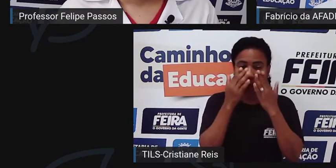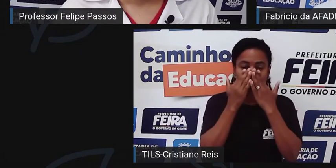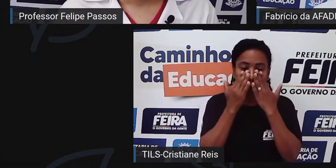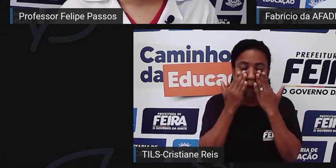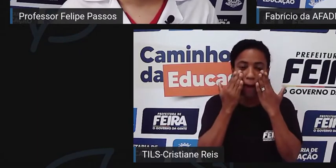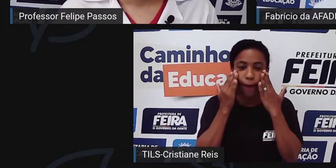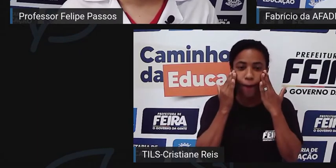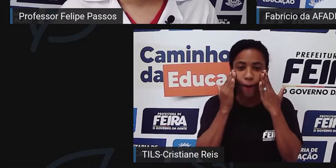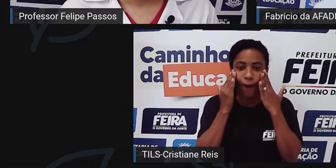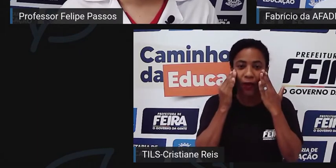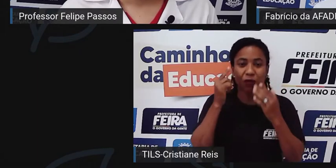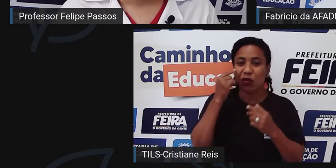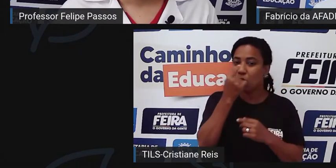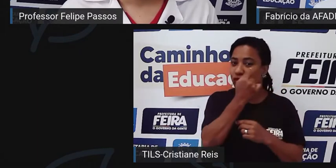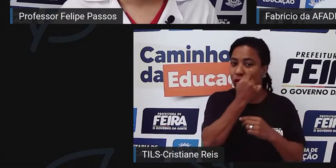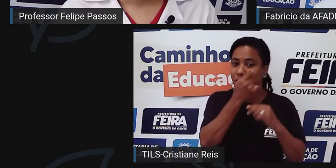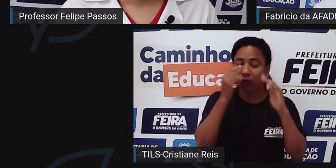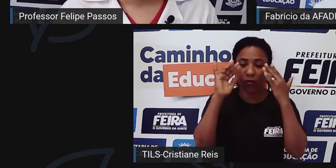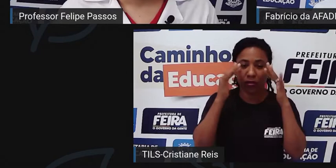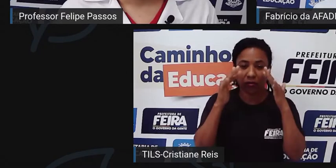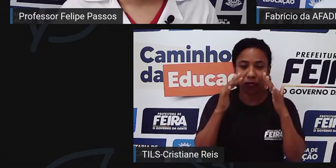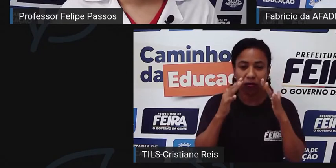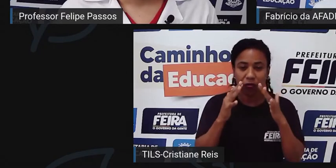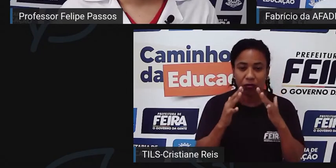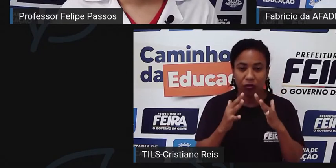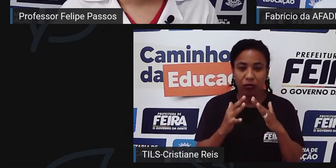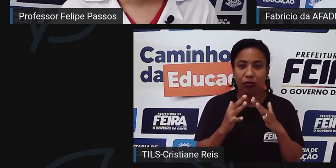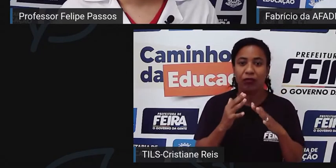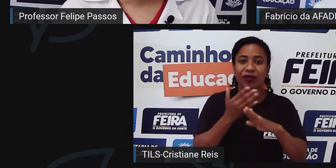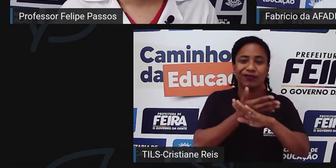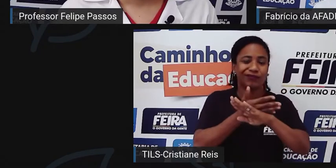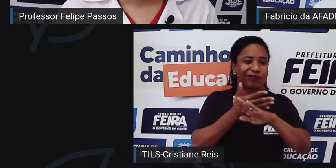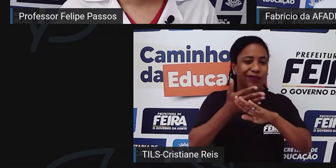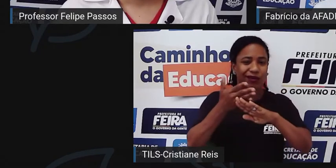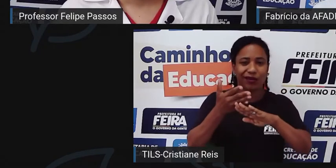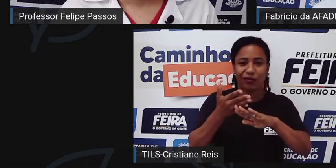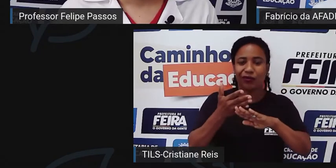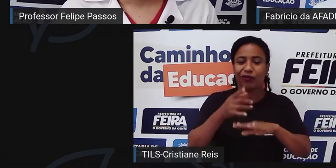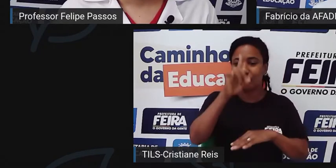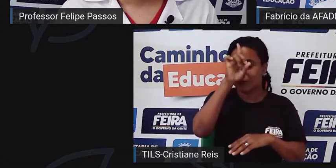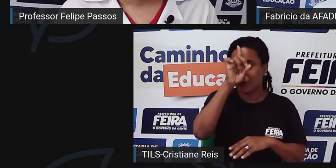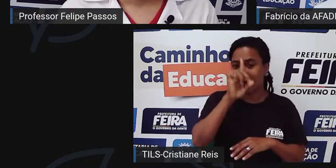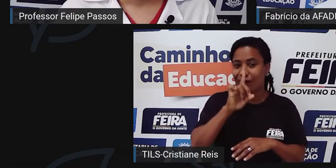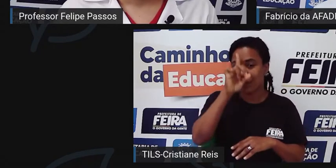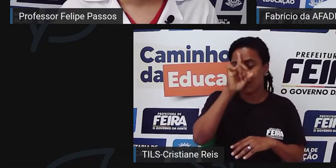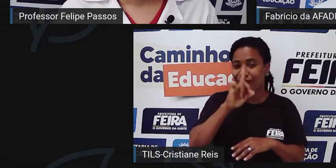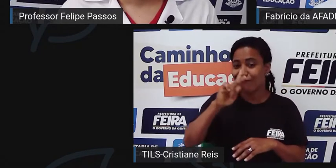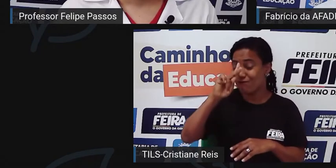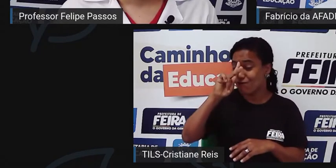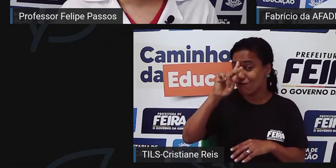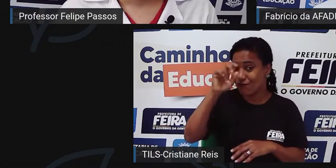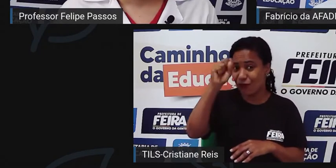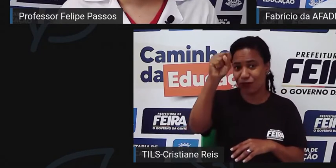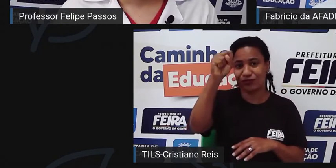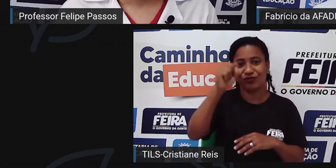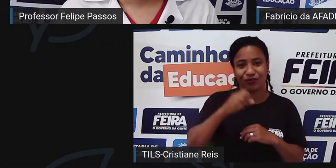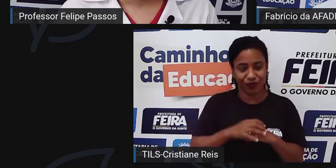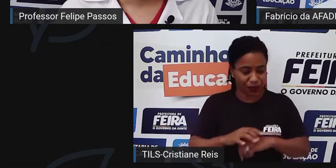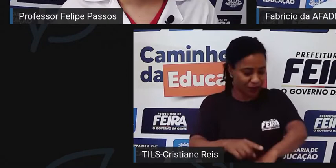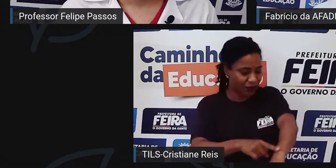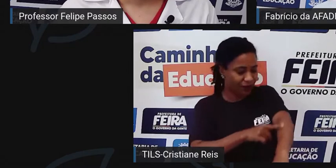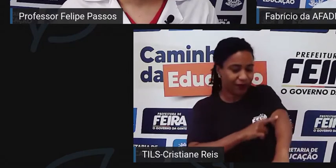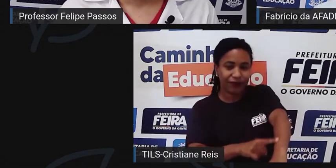então, isso passa para a nossa parte branca dos nossos olhos, e ela fica malerada, e ou então para a nossa pele.